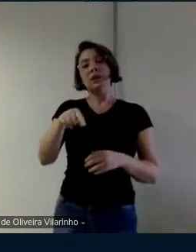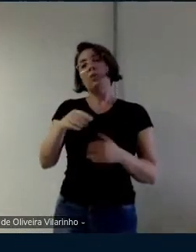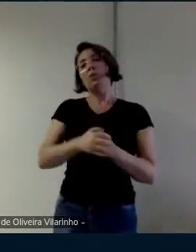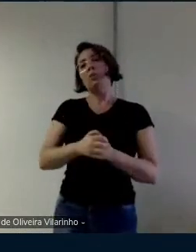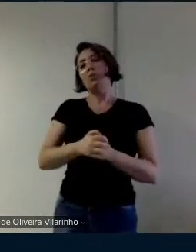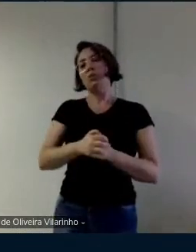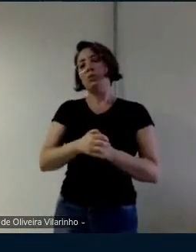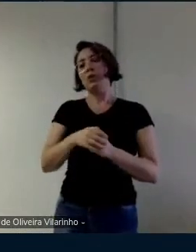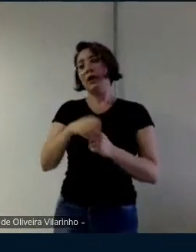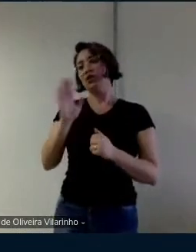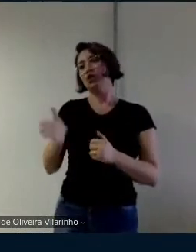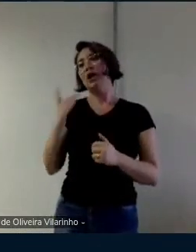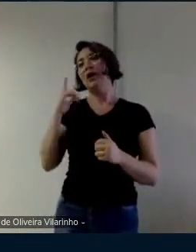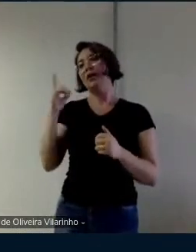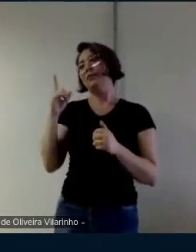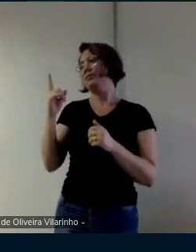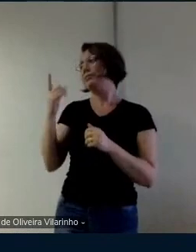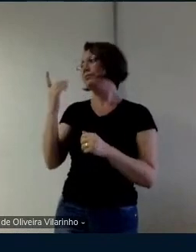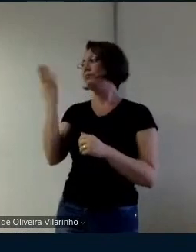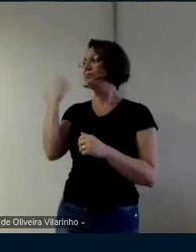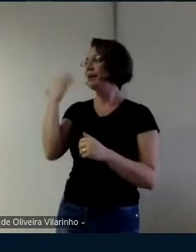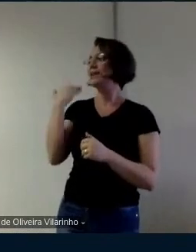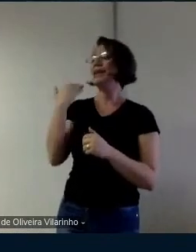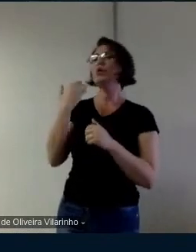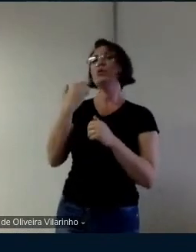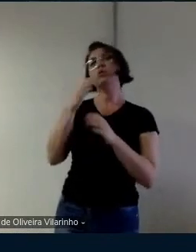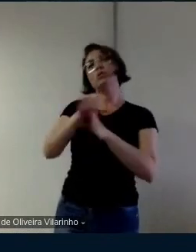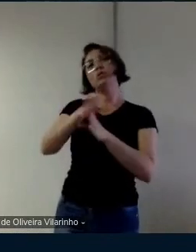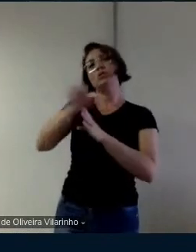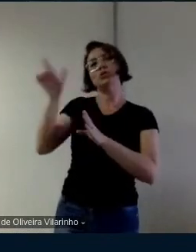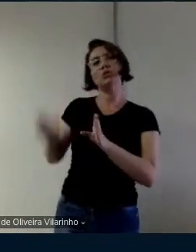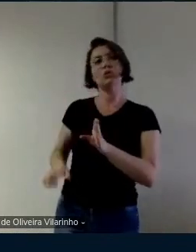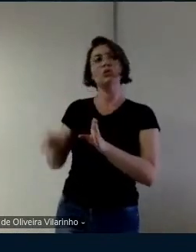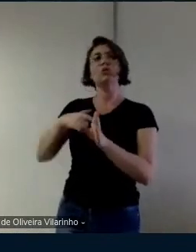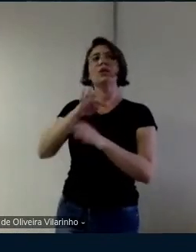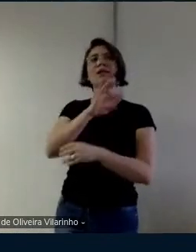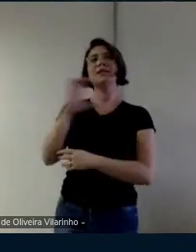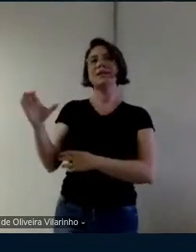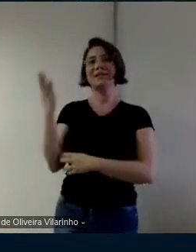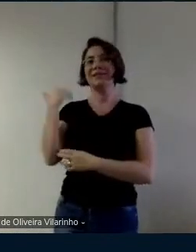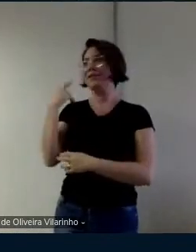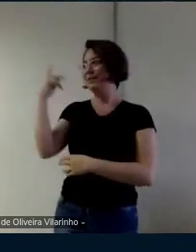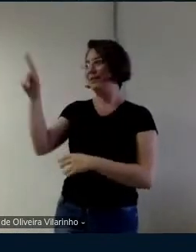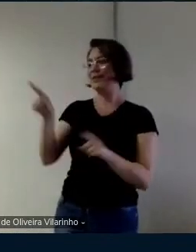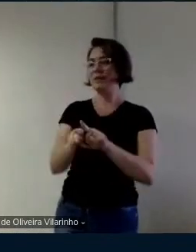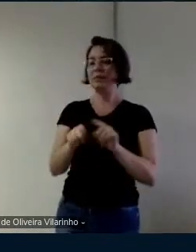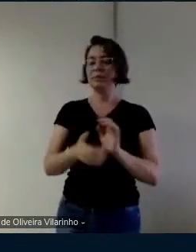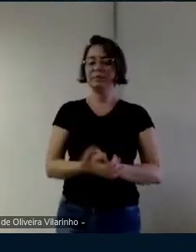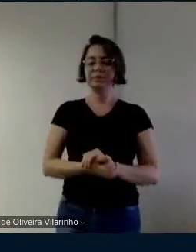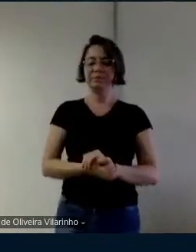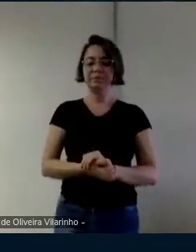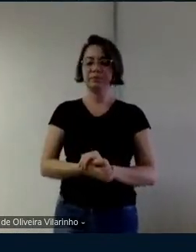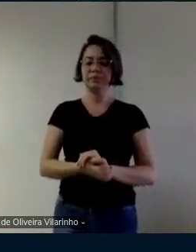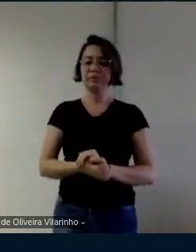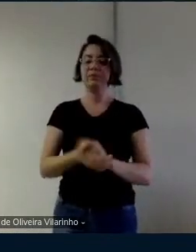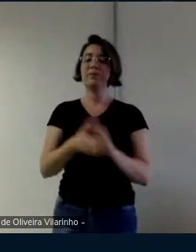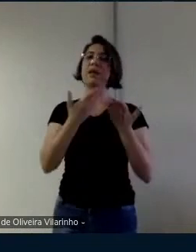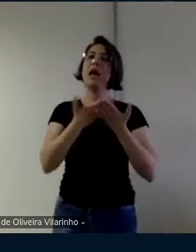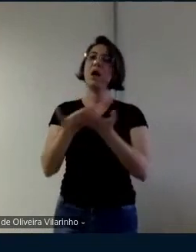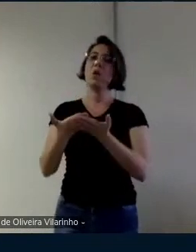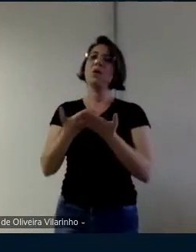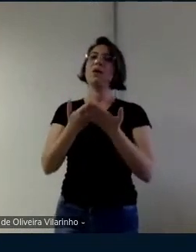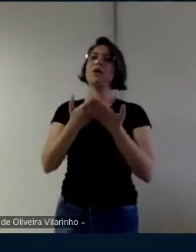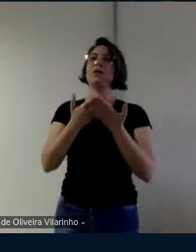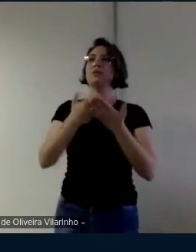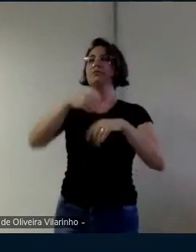então ela já foi a orientada do PCC naquela época conosco e eu acho que ela teve assim as aulas